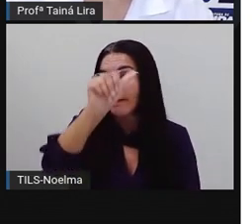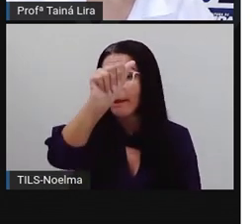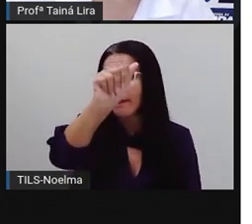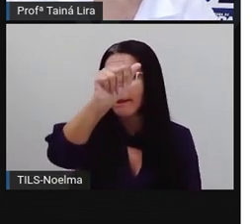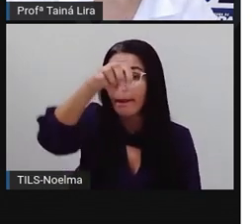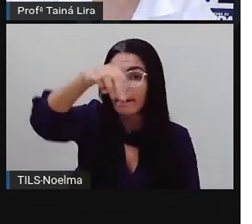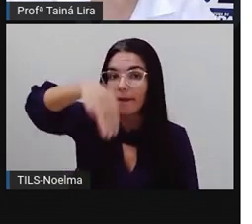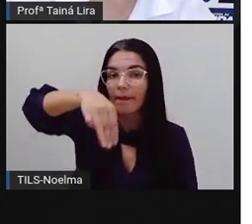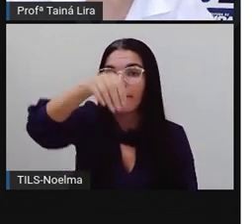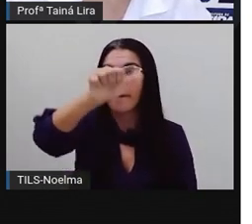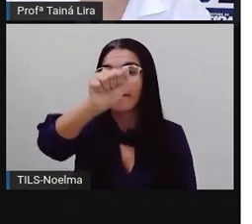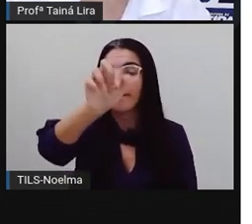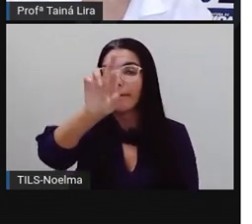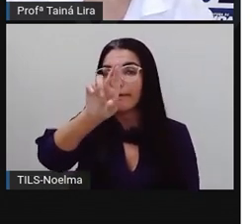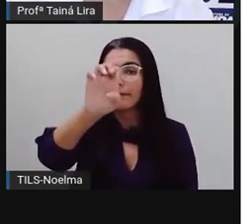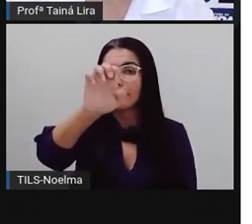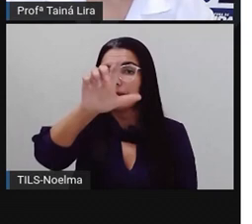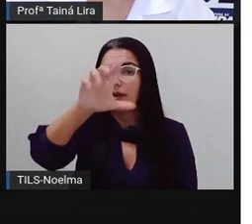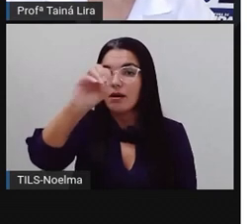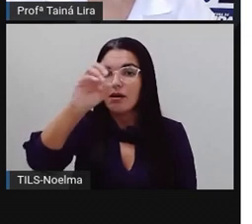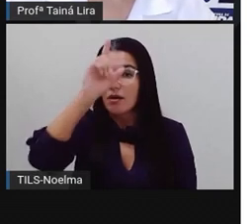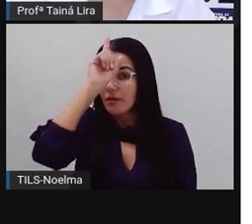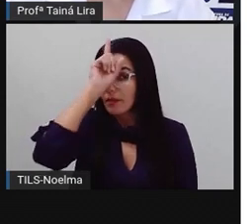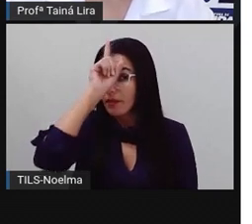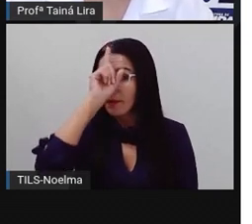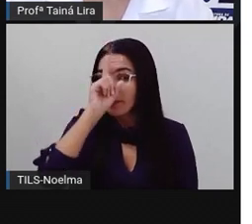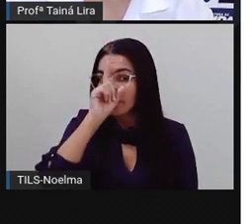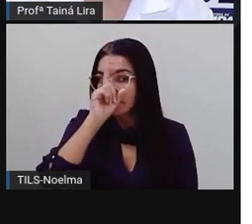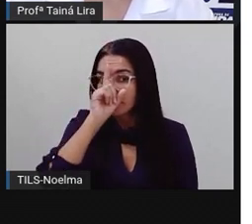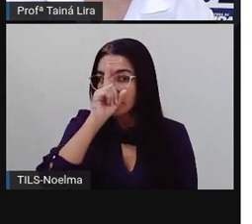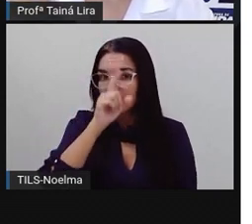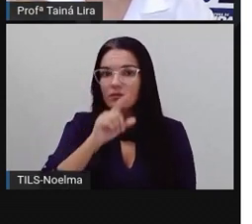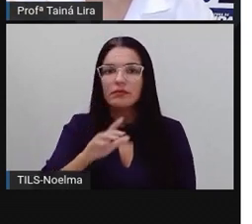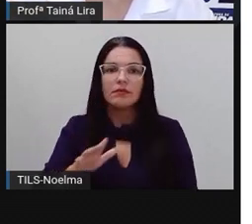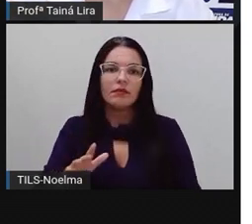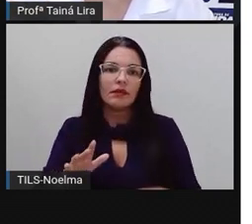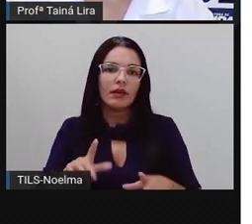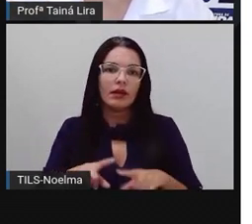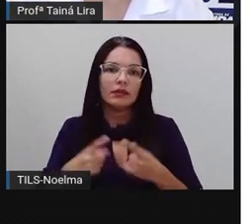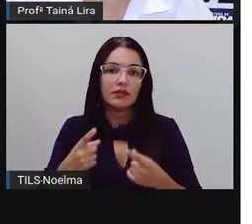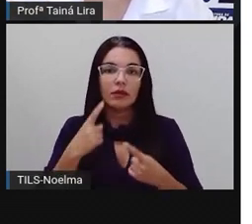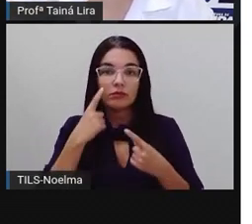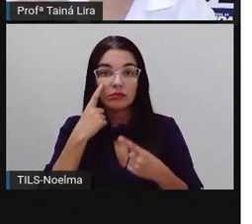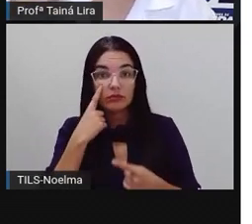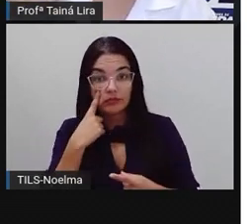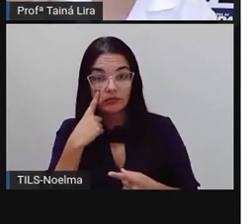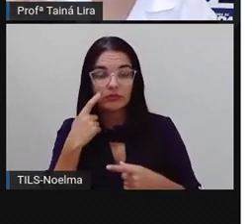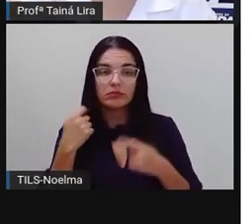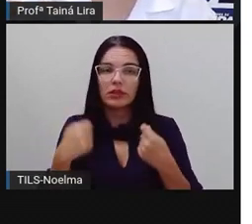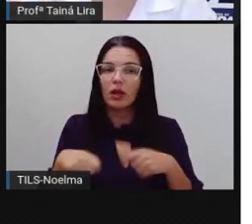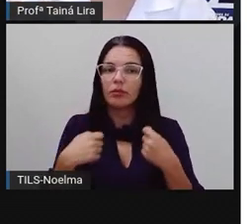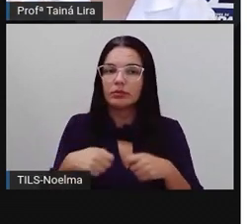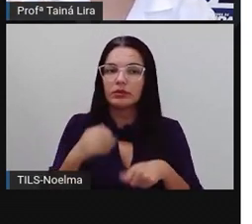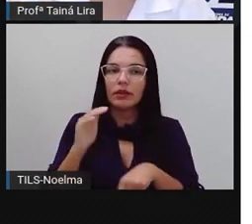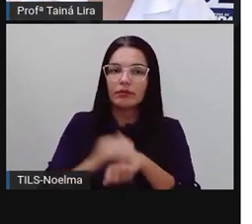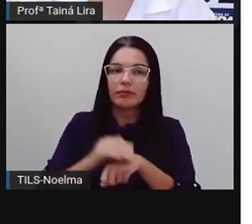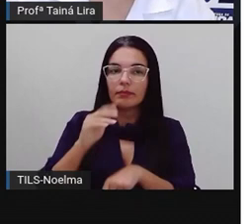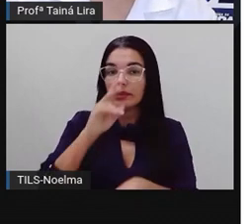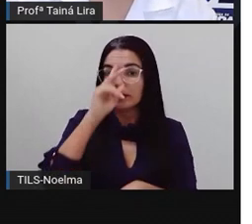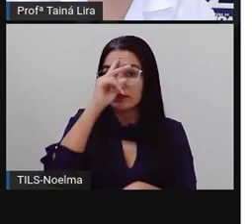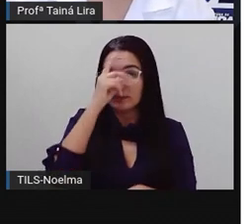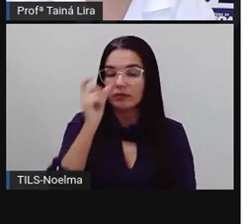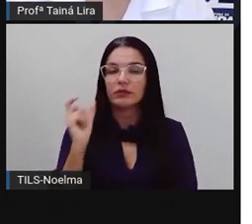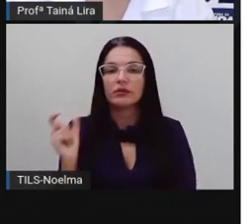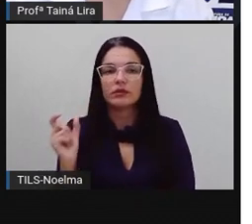Amarelo, ó. Amarelo. Então, ó, por que, Pro que eu escrevi com O? Qual é a sílaba mais forte,